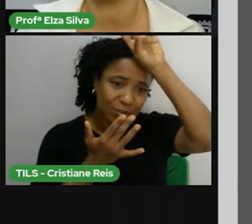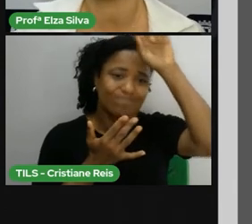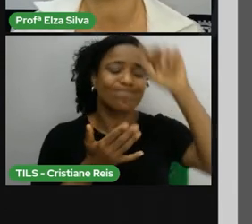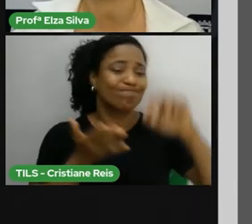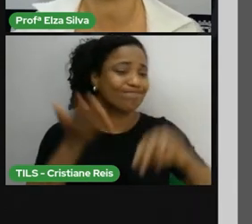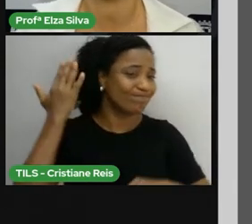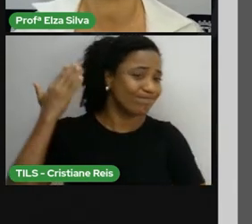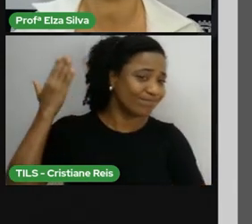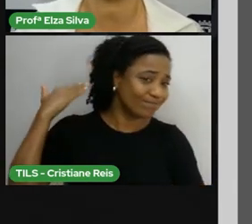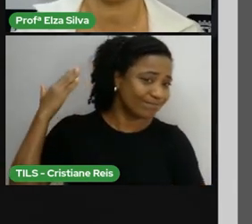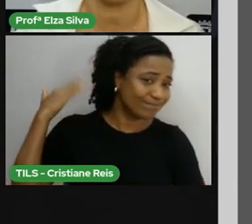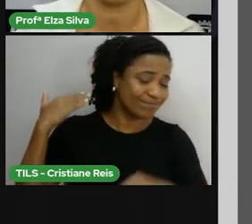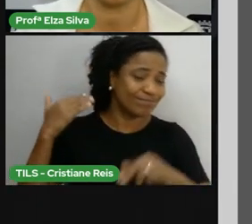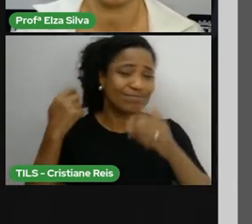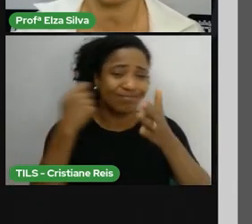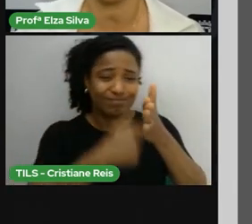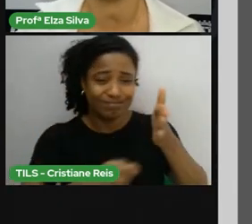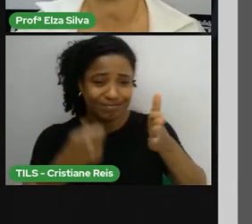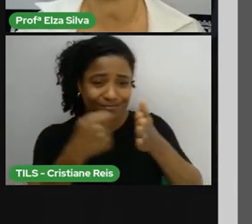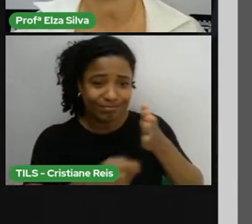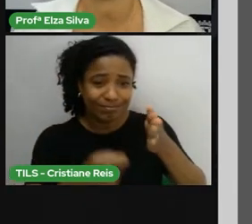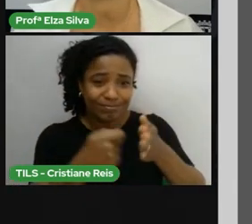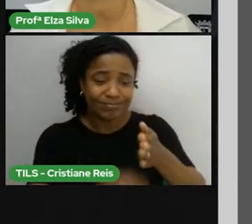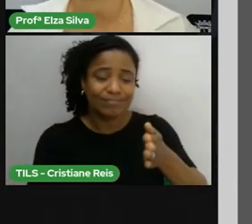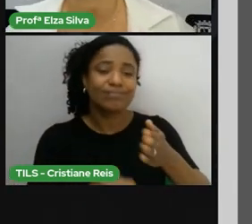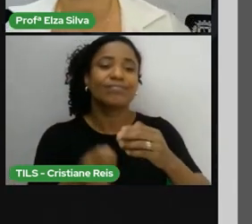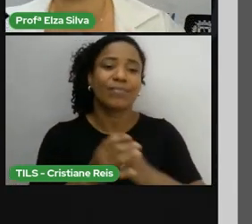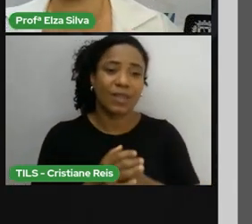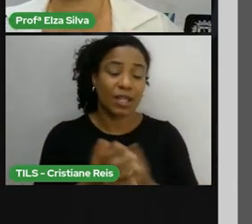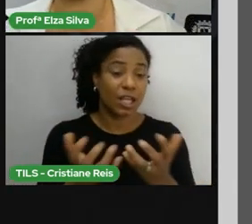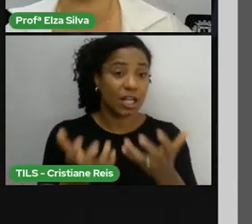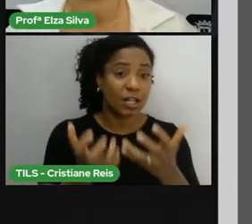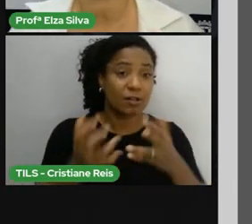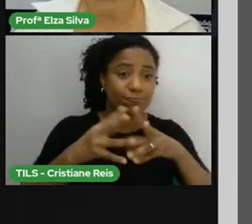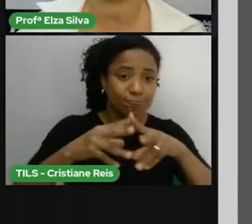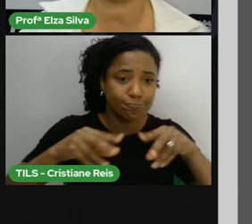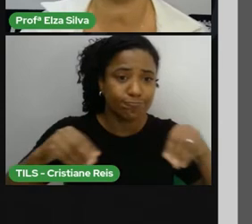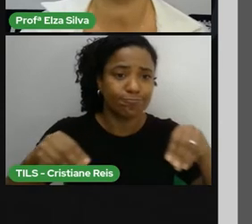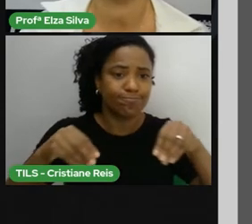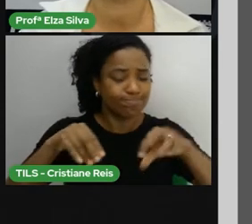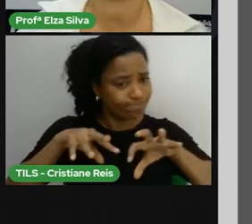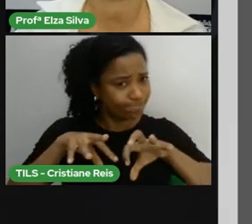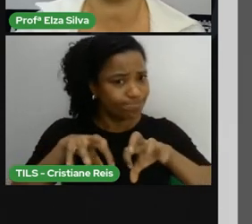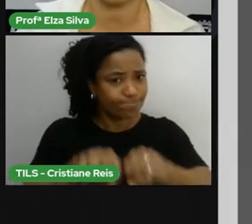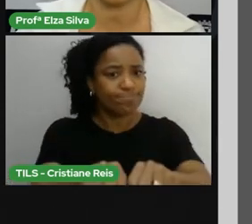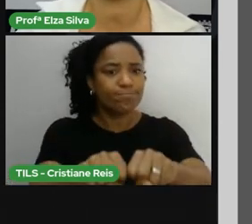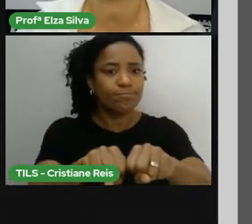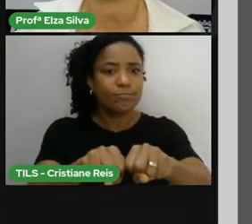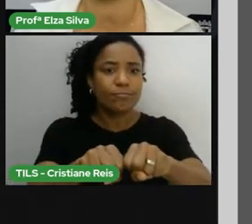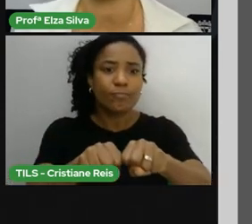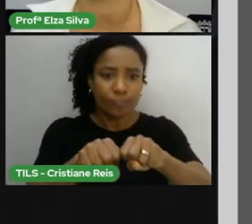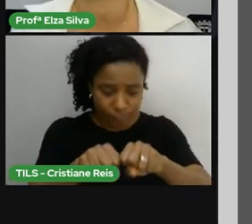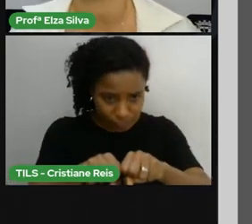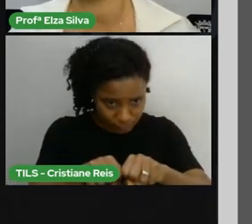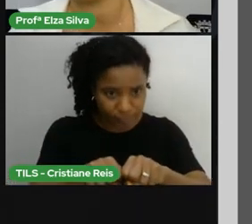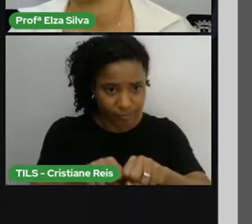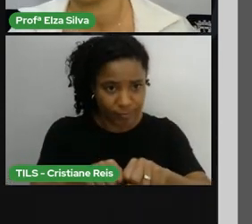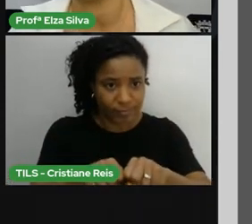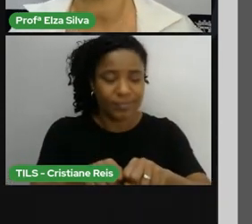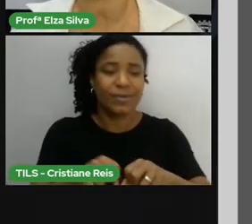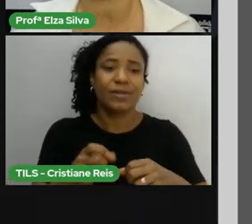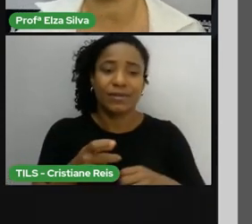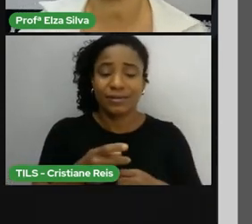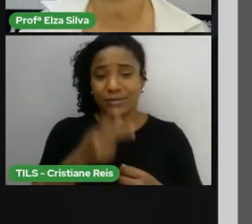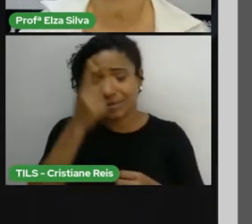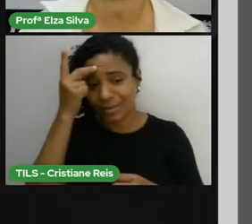luta dizia respeito a que? A propriedade da terra, né? Quem terá a propriedade da terra?